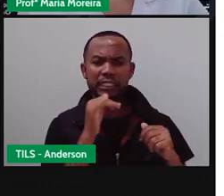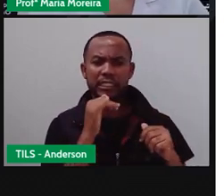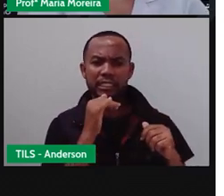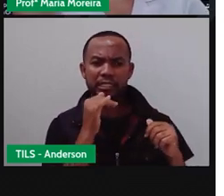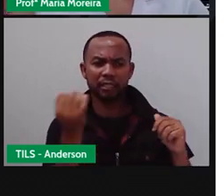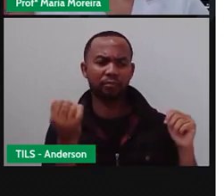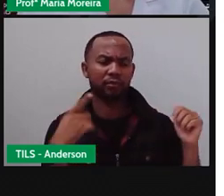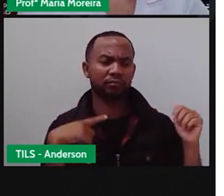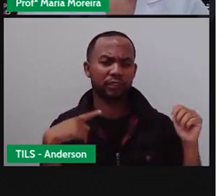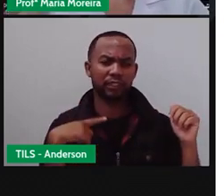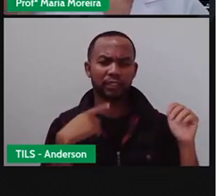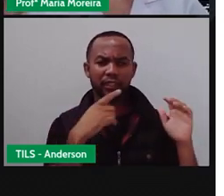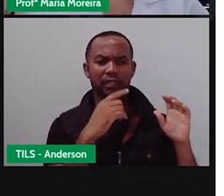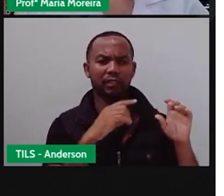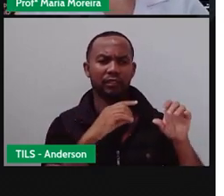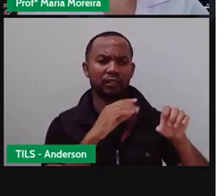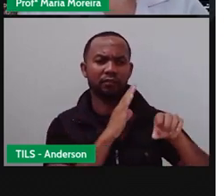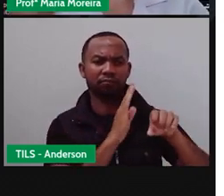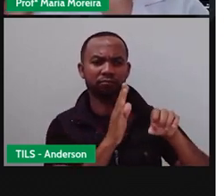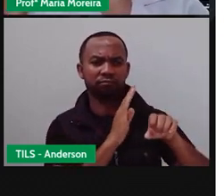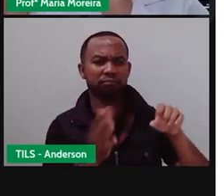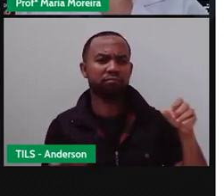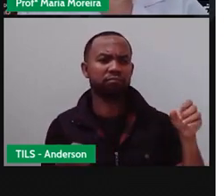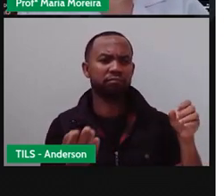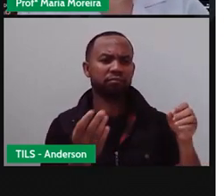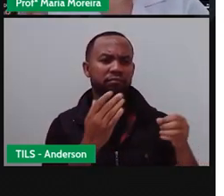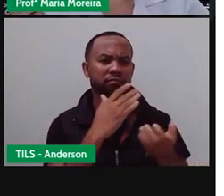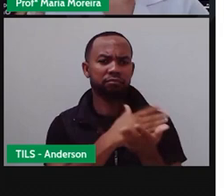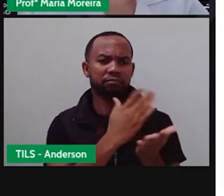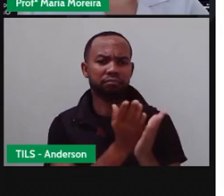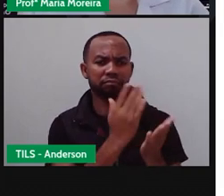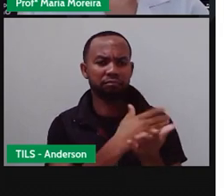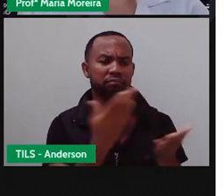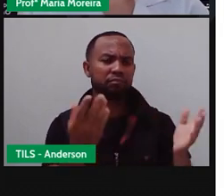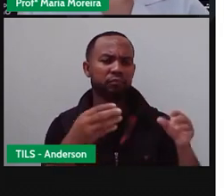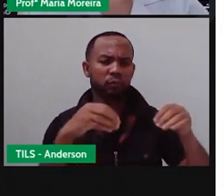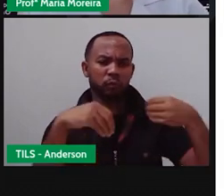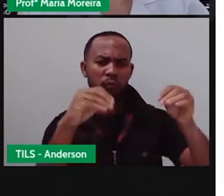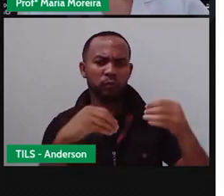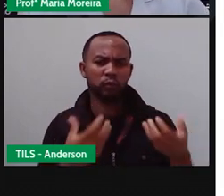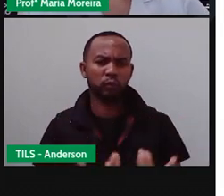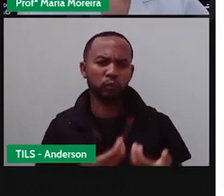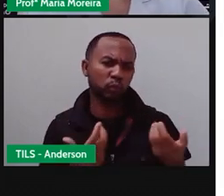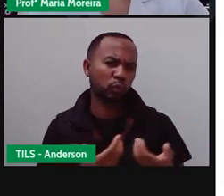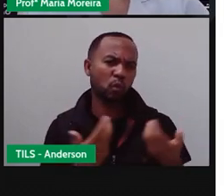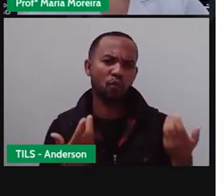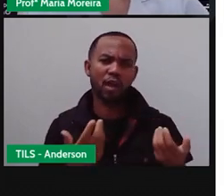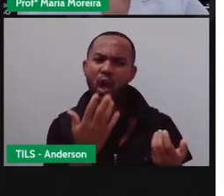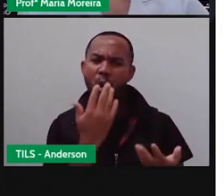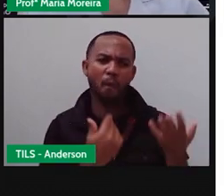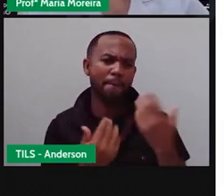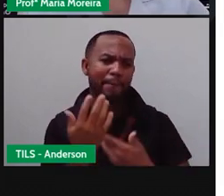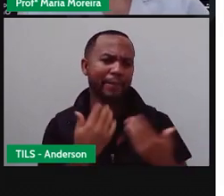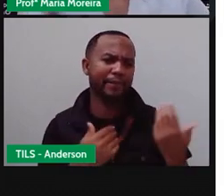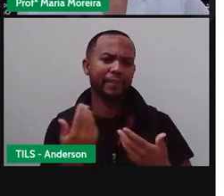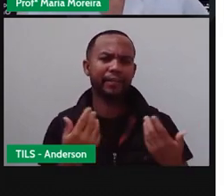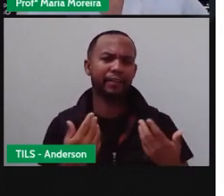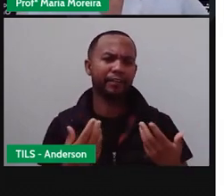tomate, batata, pepino, coentro, cebola, repolho. É uma lista de quê?